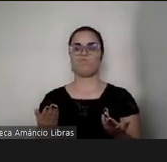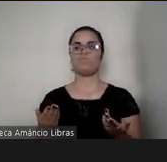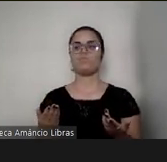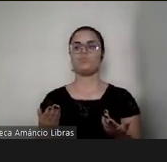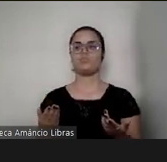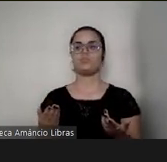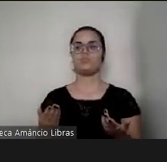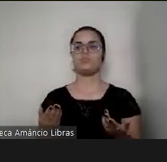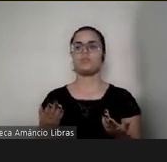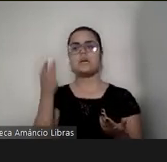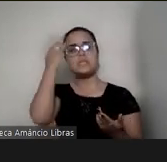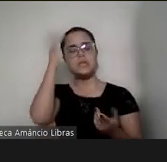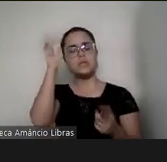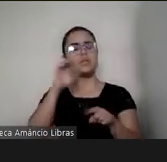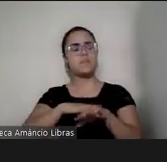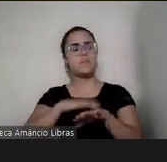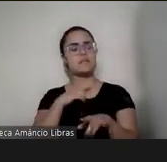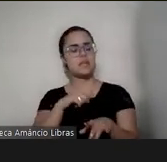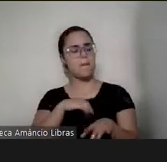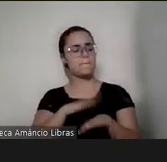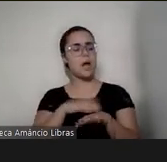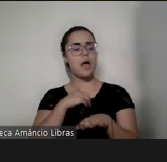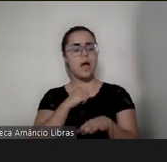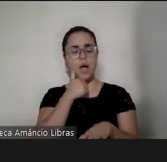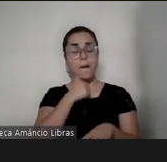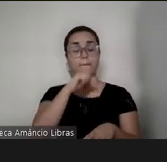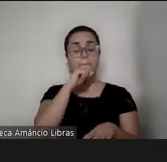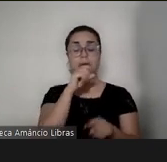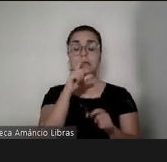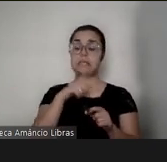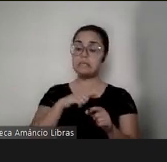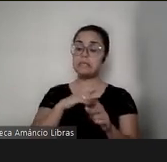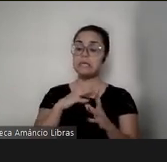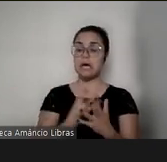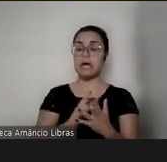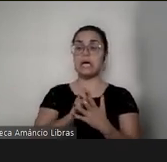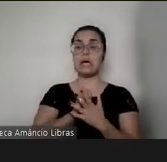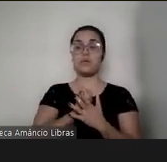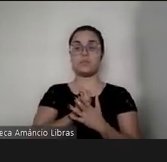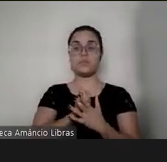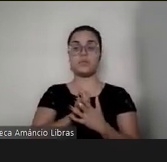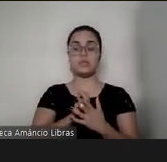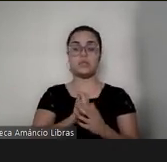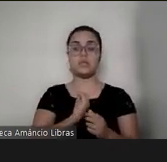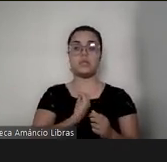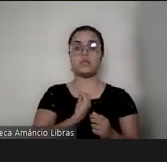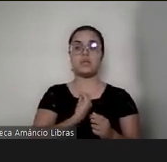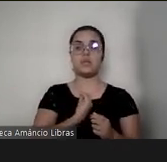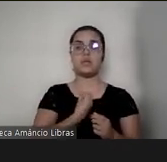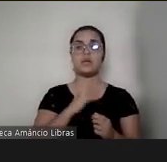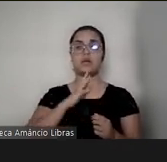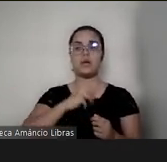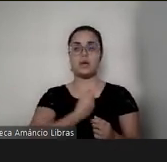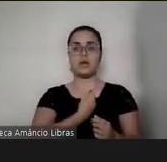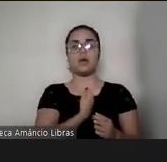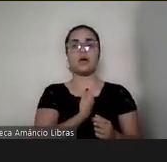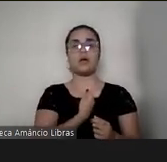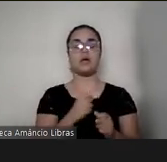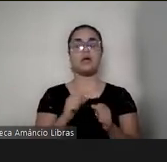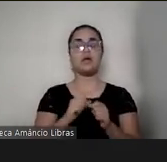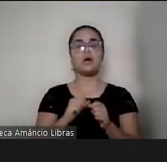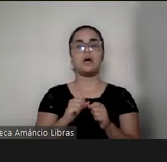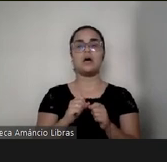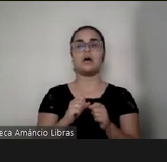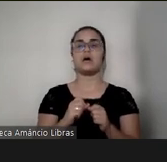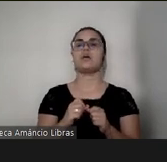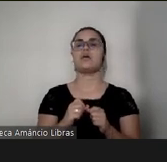mais casos aí, mais mães com crianças com autismo, mas a questão da relação é uma questão